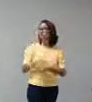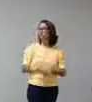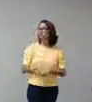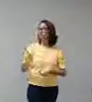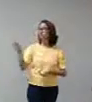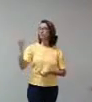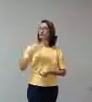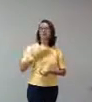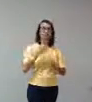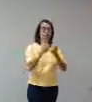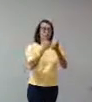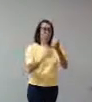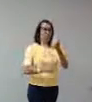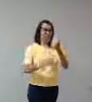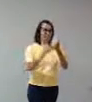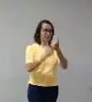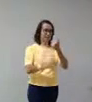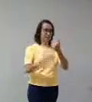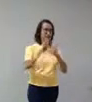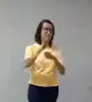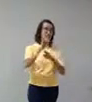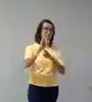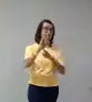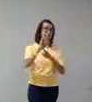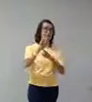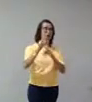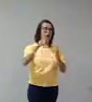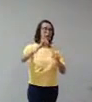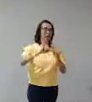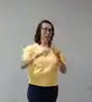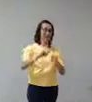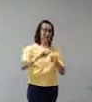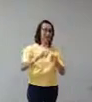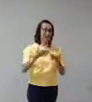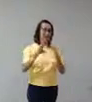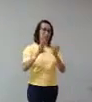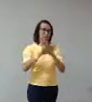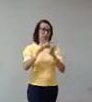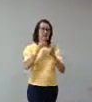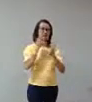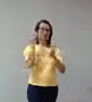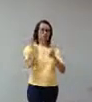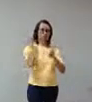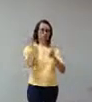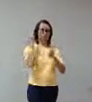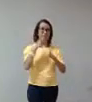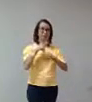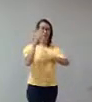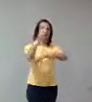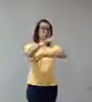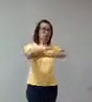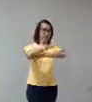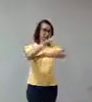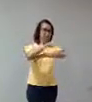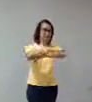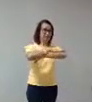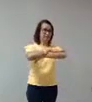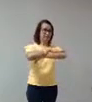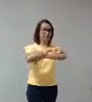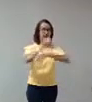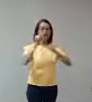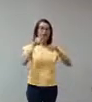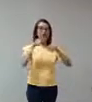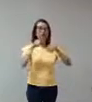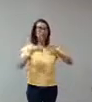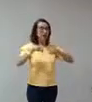meu departamento de bioquímica, tinha, agora foi fechado, uma janela, que dessa janela dava para